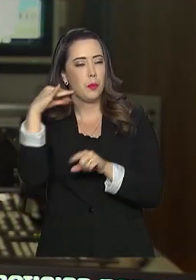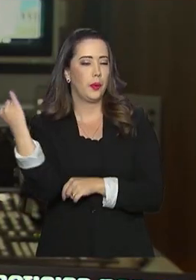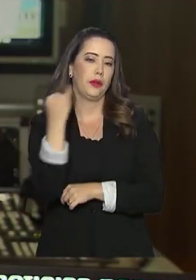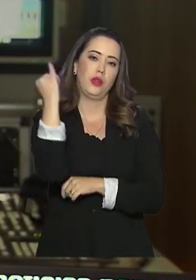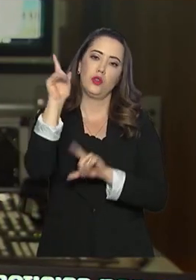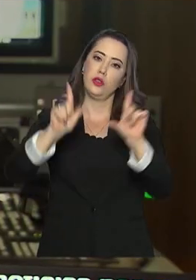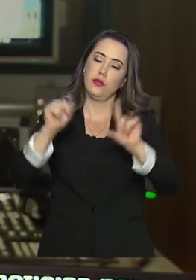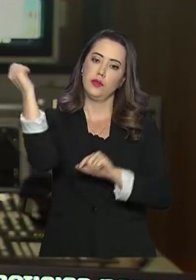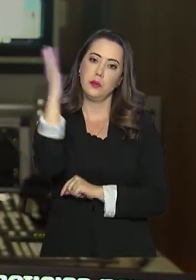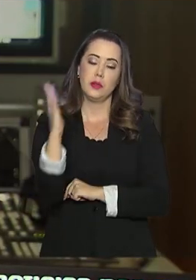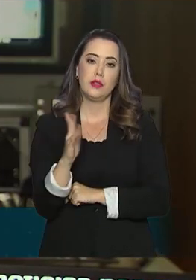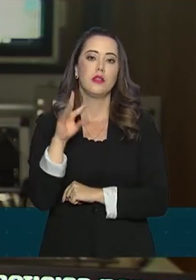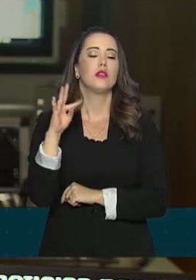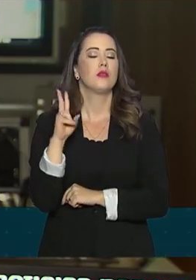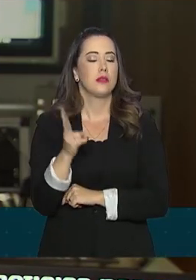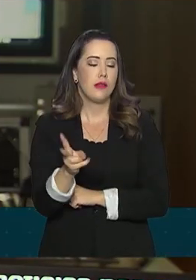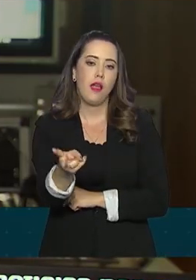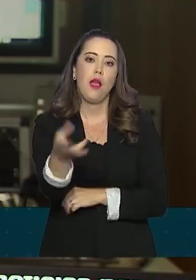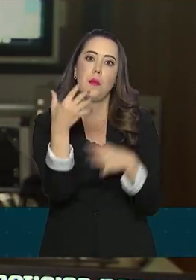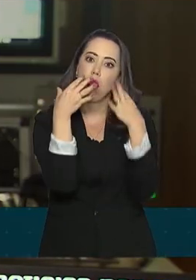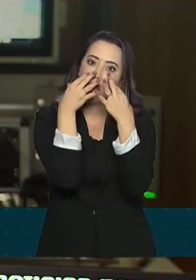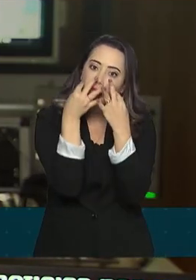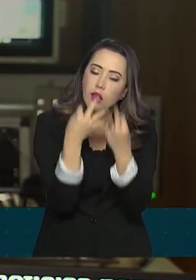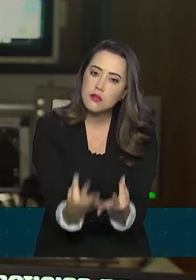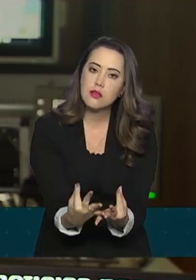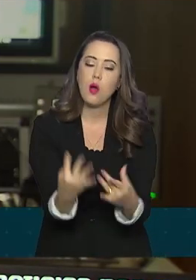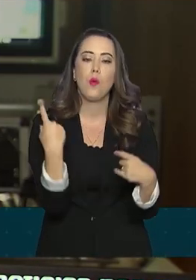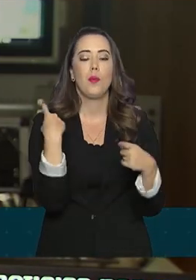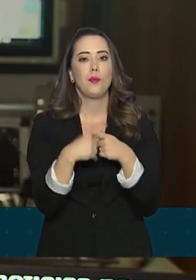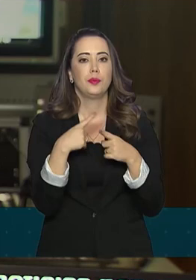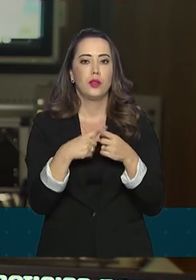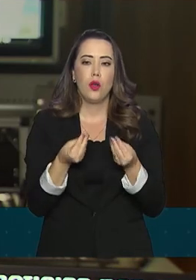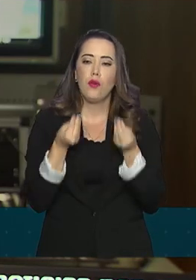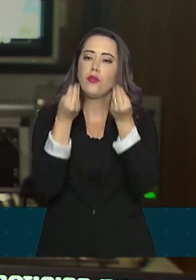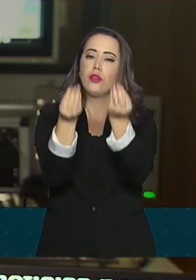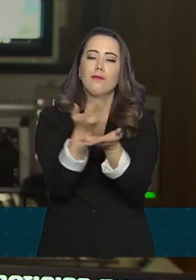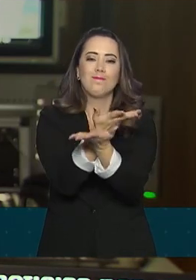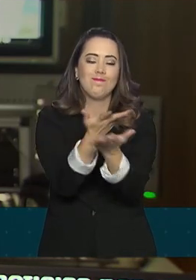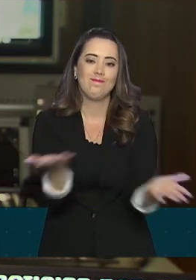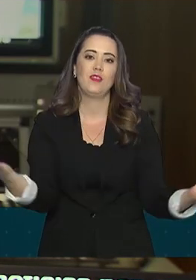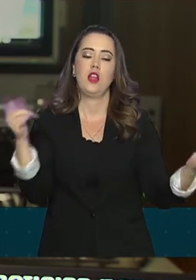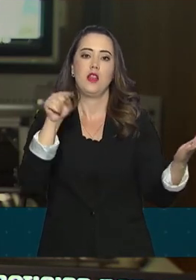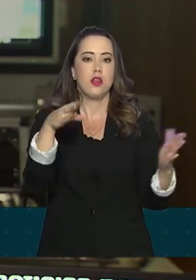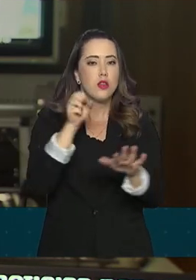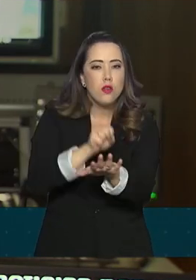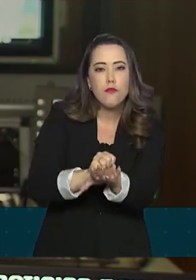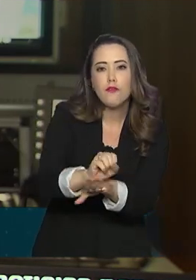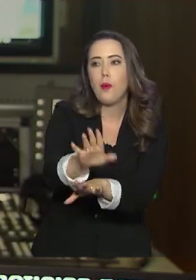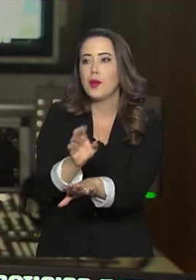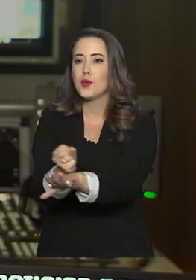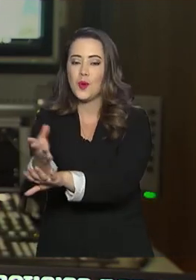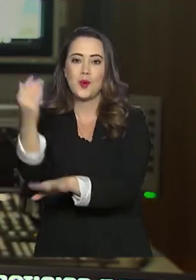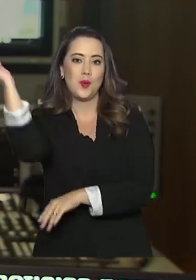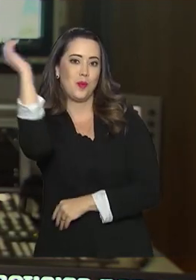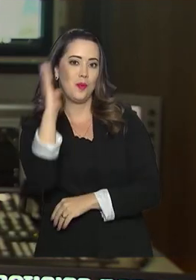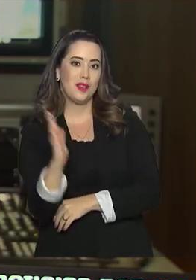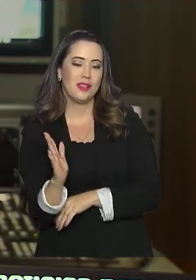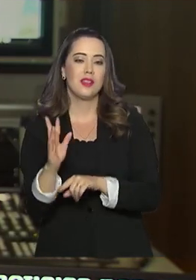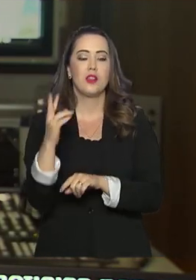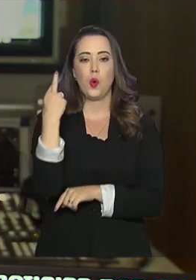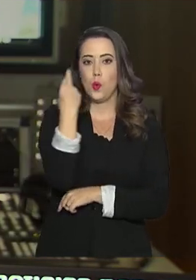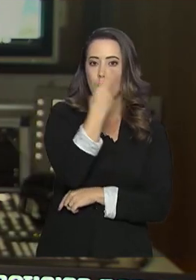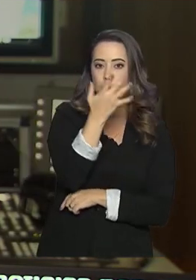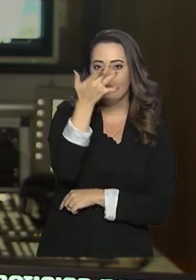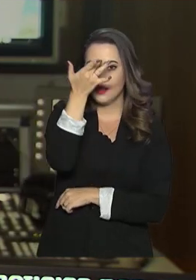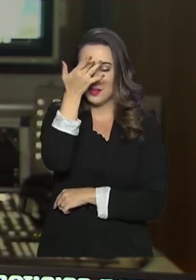durante toda a semana, a atenção será redobrada. A ideia é levar ao público informações sobre o Brasil, Rússia,